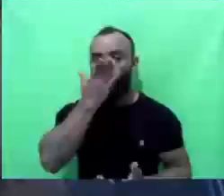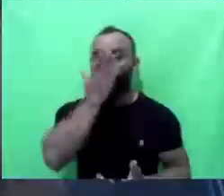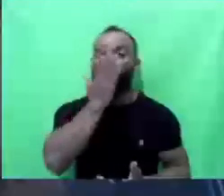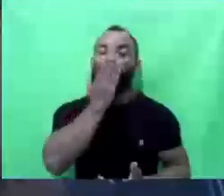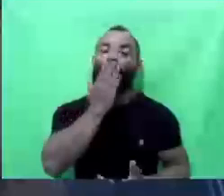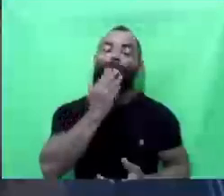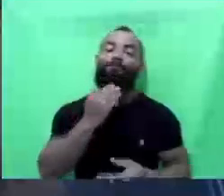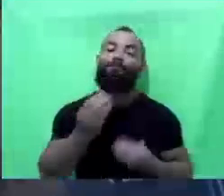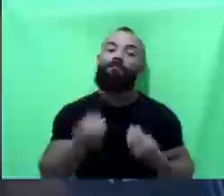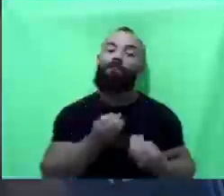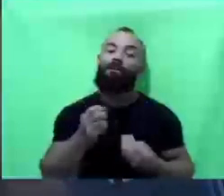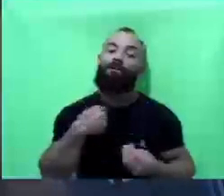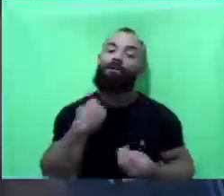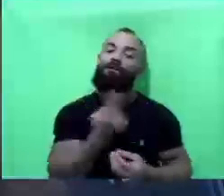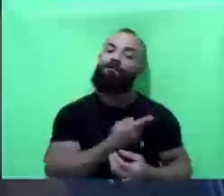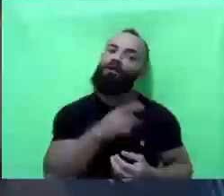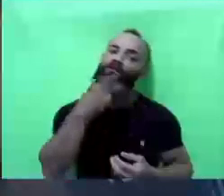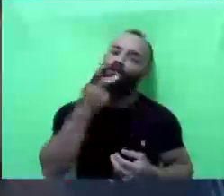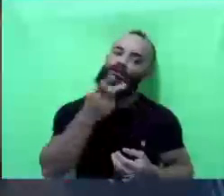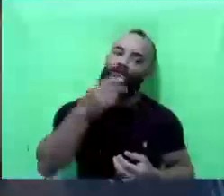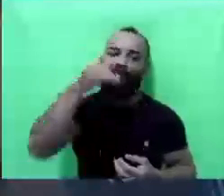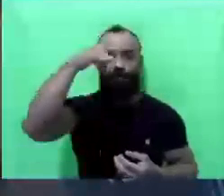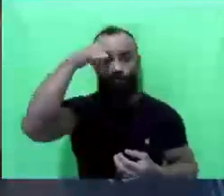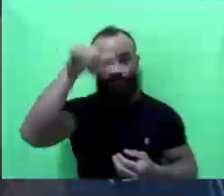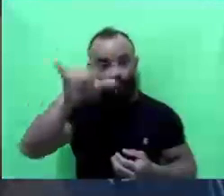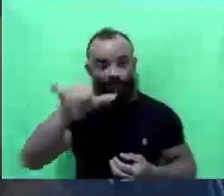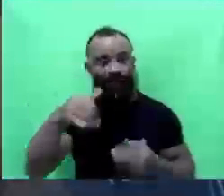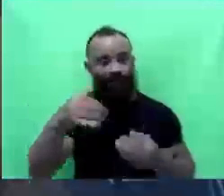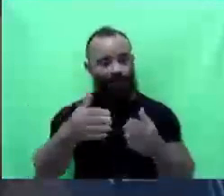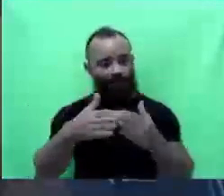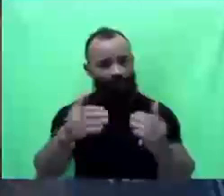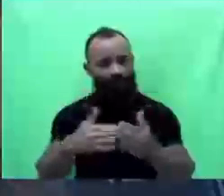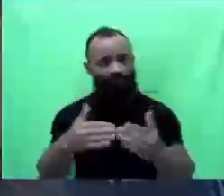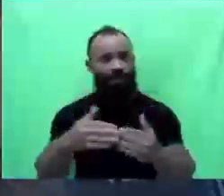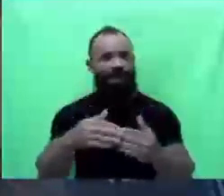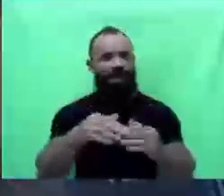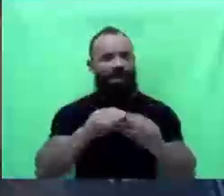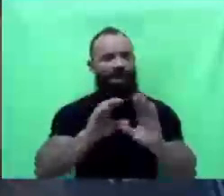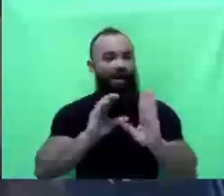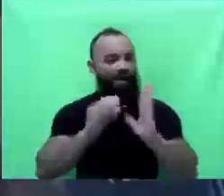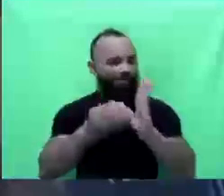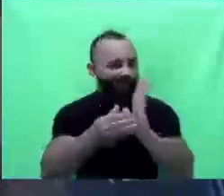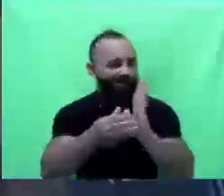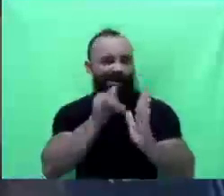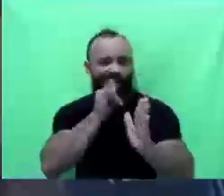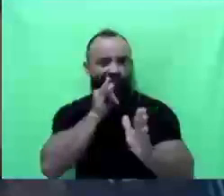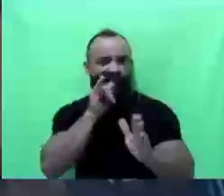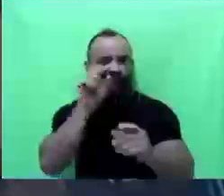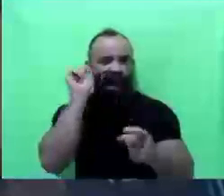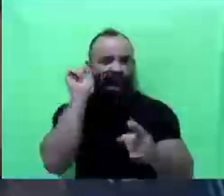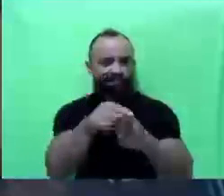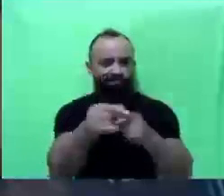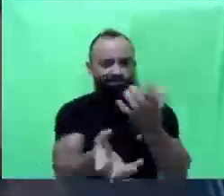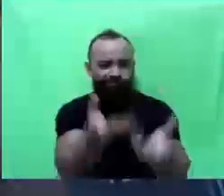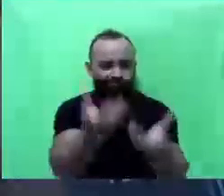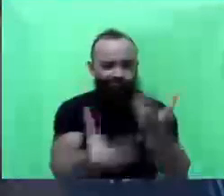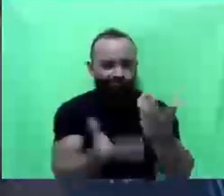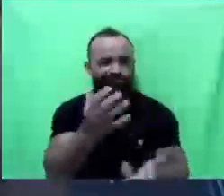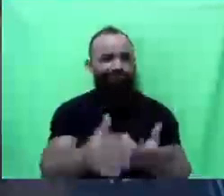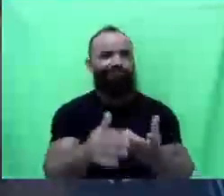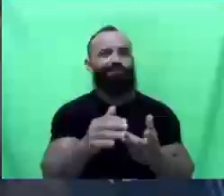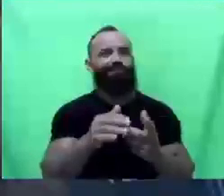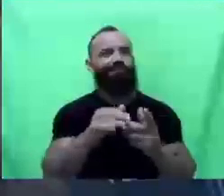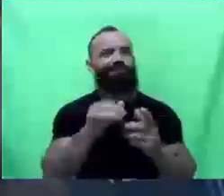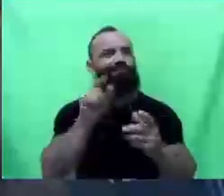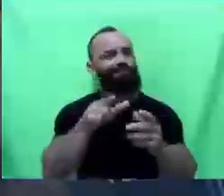fala de prevenção, a gente também pede para a comunidade, quando venha queimar um lixo, tenha o cuidado também de juntar esse